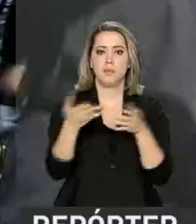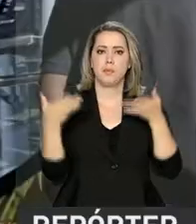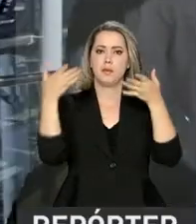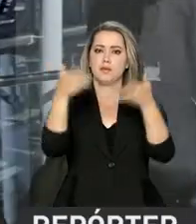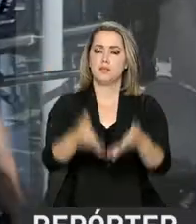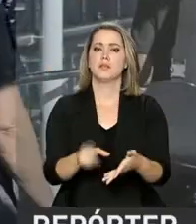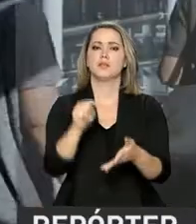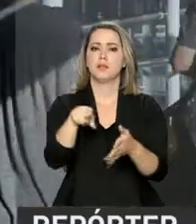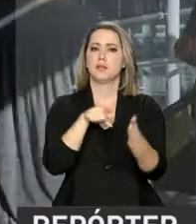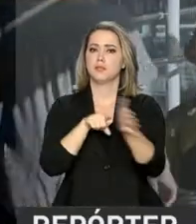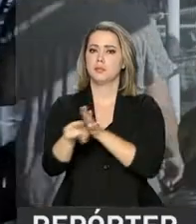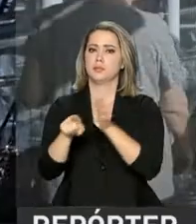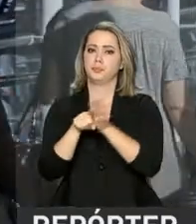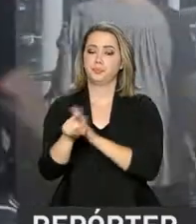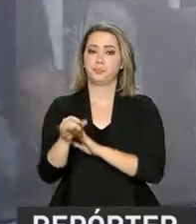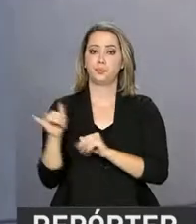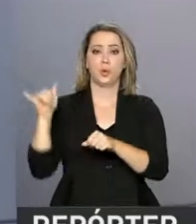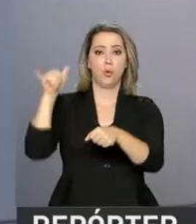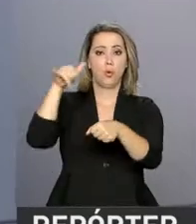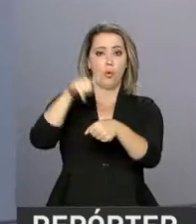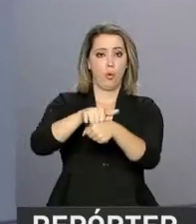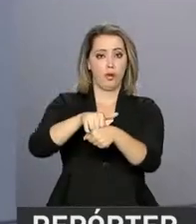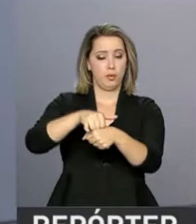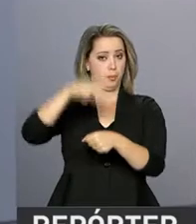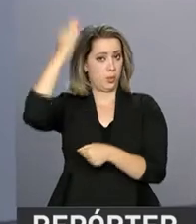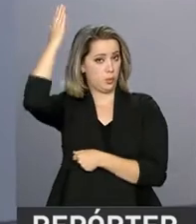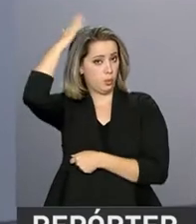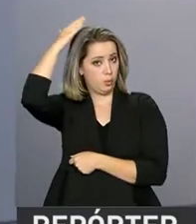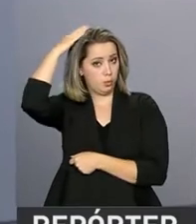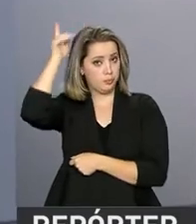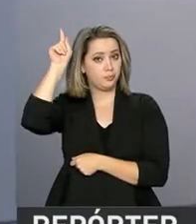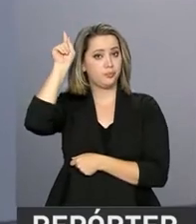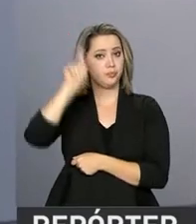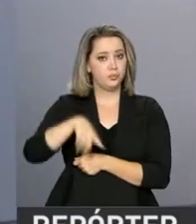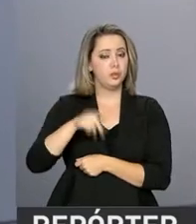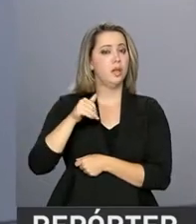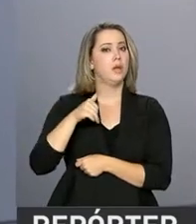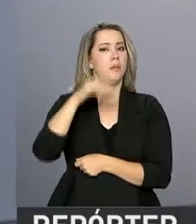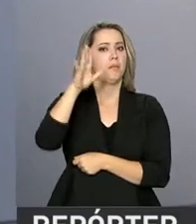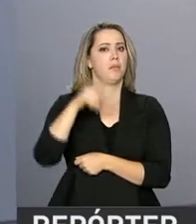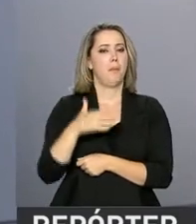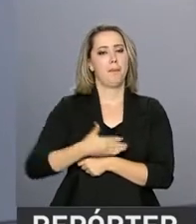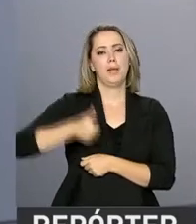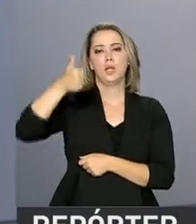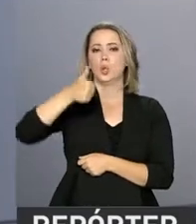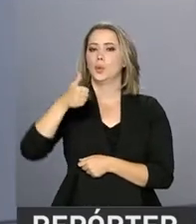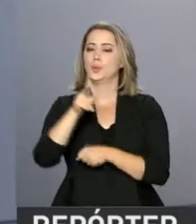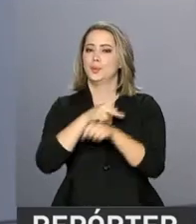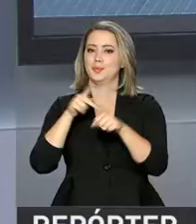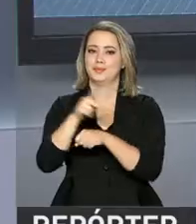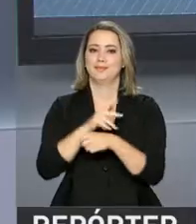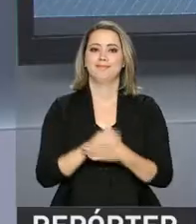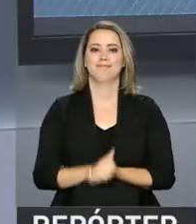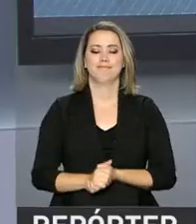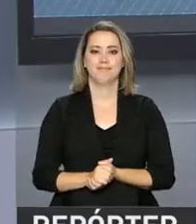participaram do levantamento. O aeroporto de Curitiba, no Paraná, é considerado o melhor do país.